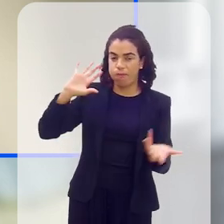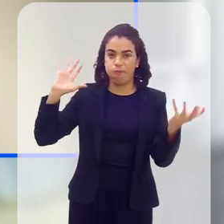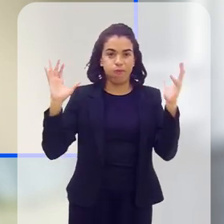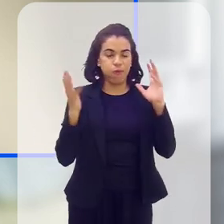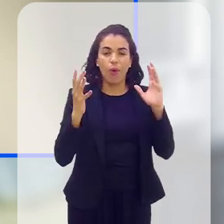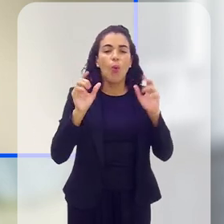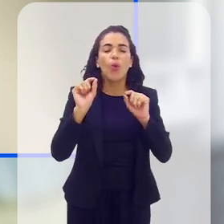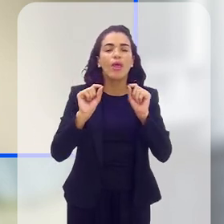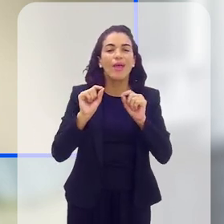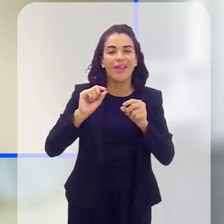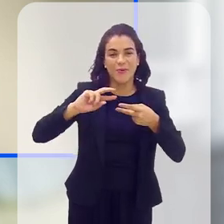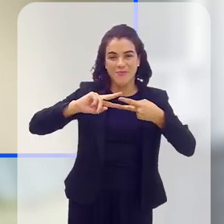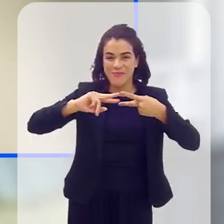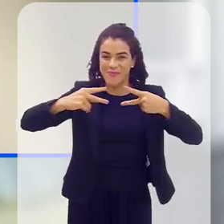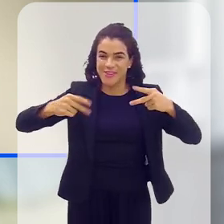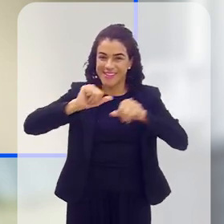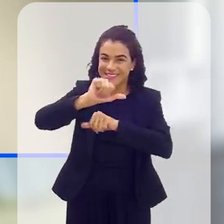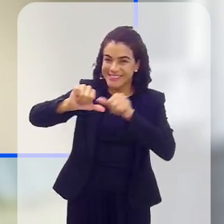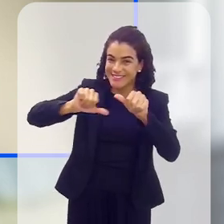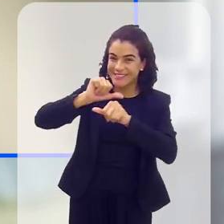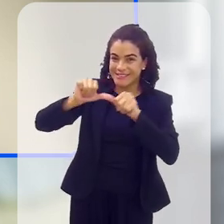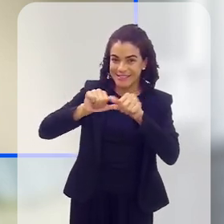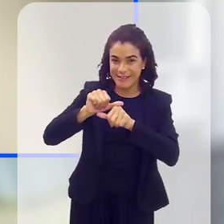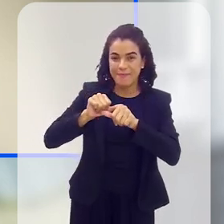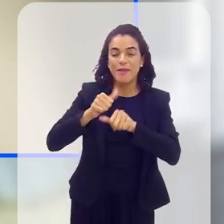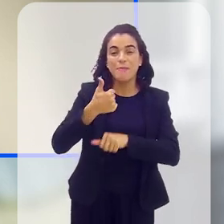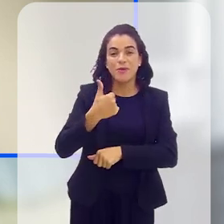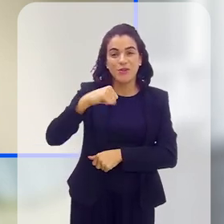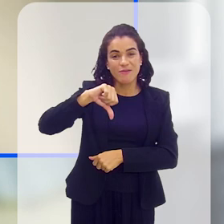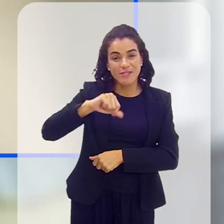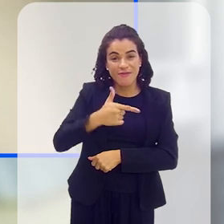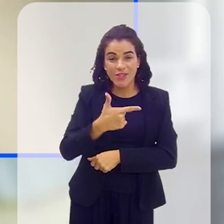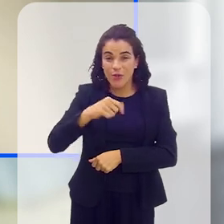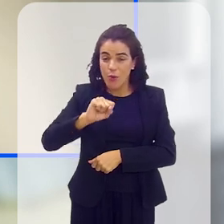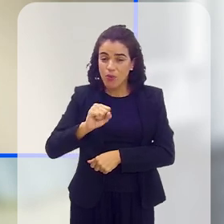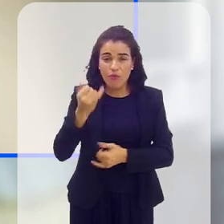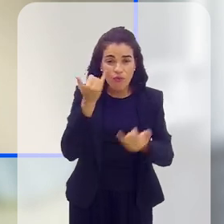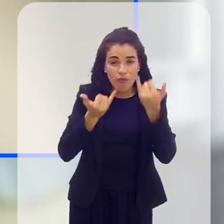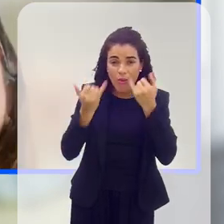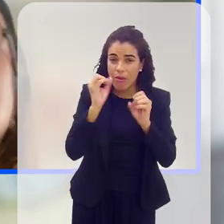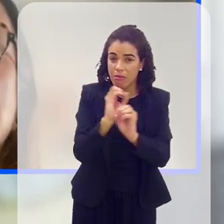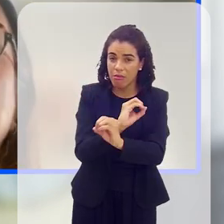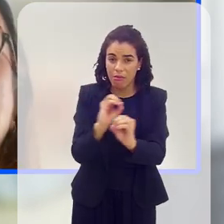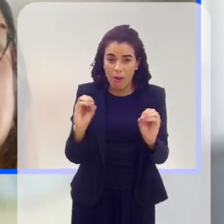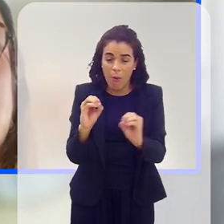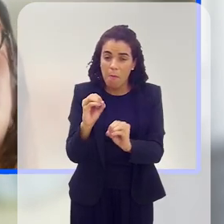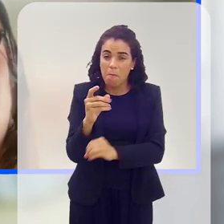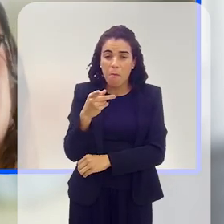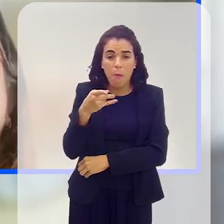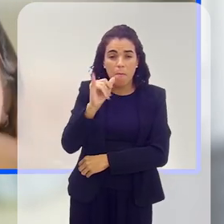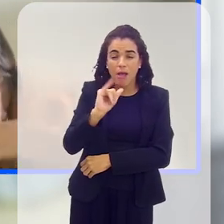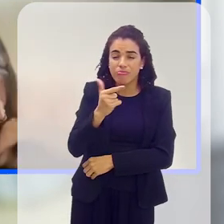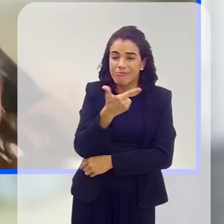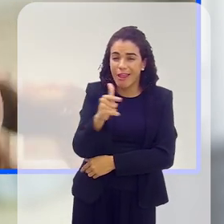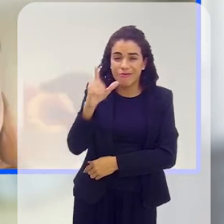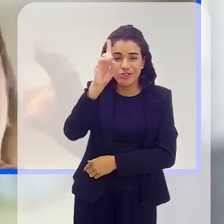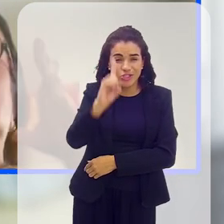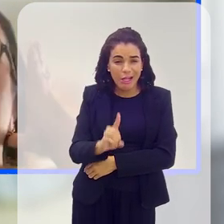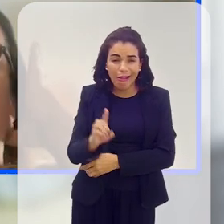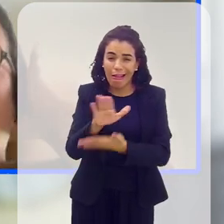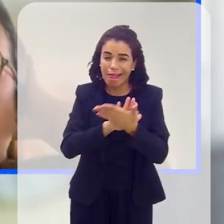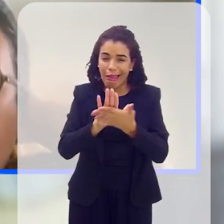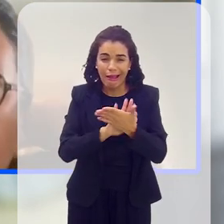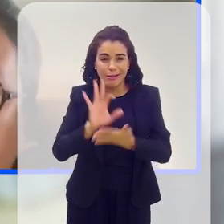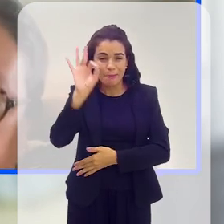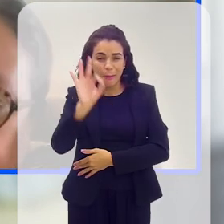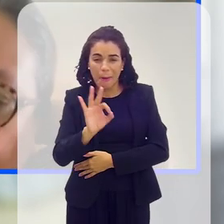mutação genética nova. E ele nasceu em 1928 sem informação nenhuma. Meu pai não teve direito a cotas, a nada, não sei o quê.